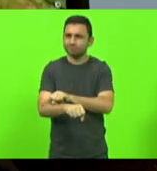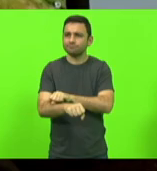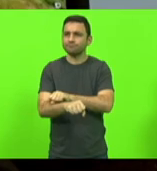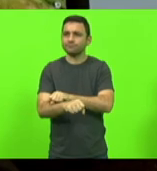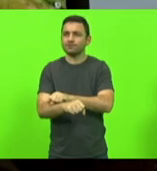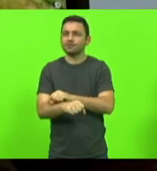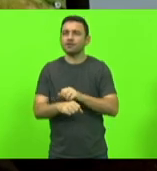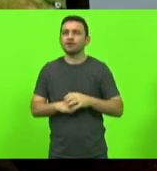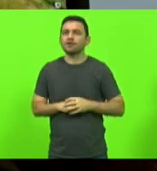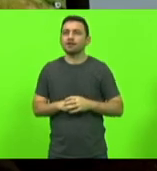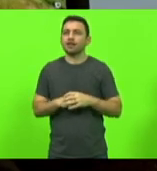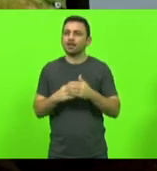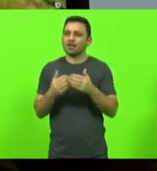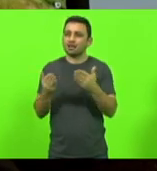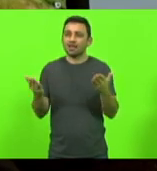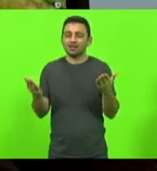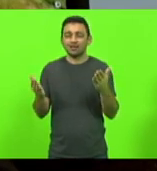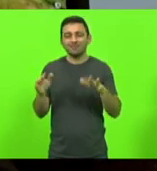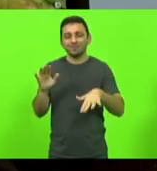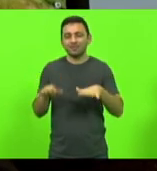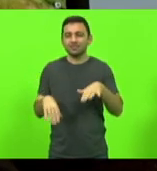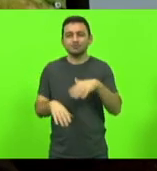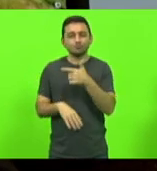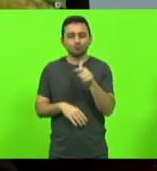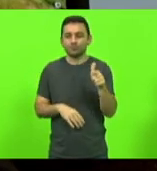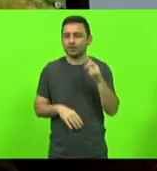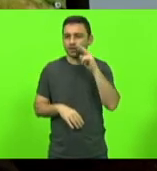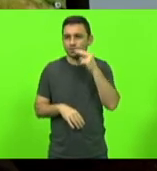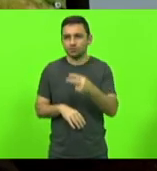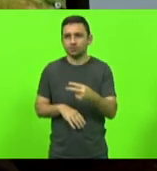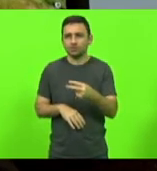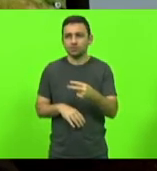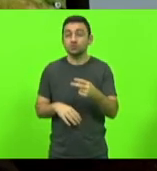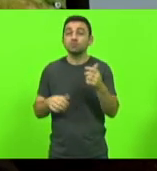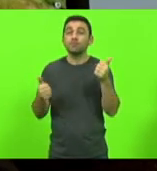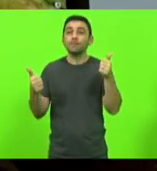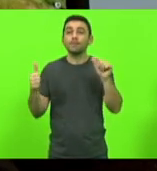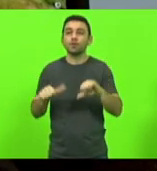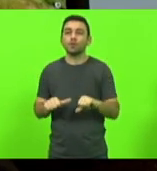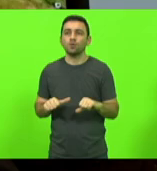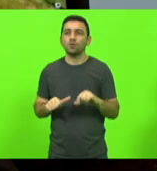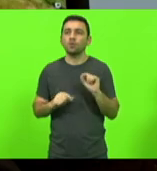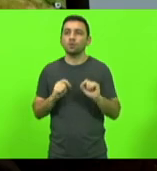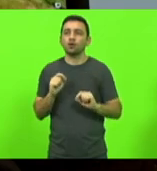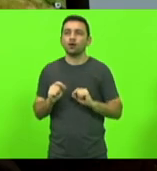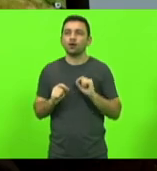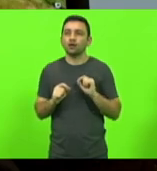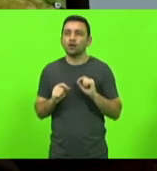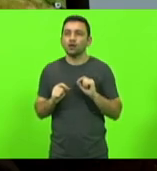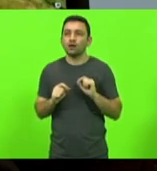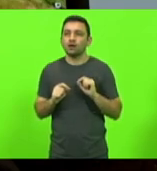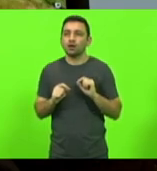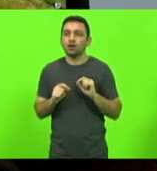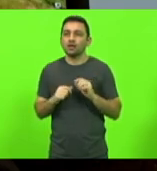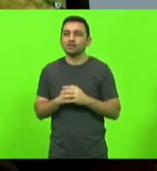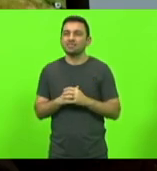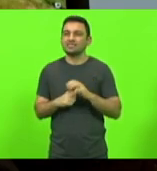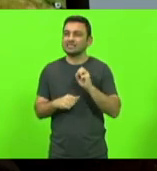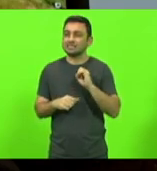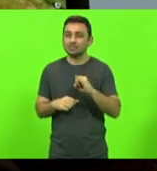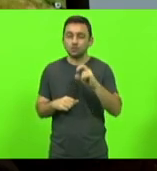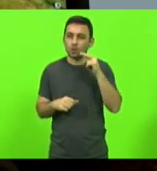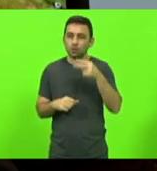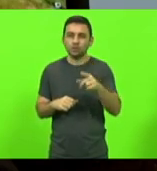vezes, não sendo reconhecida. E o pior de tudo, quando ela não é reconhecida